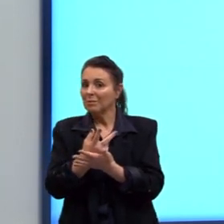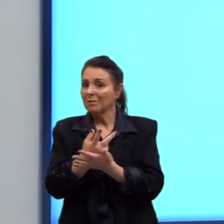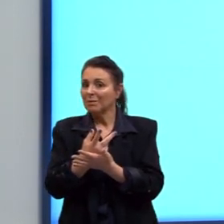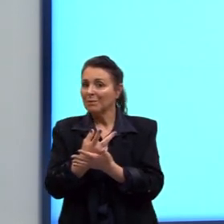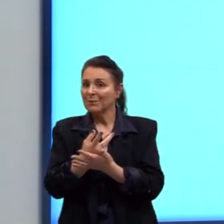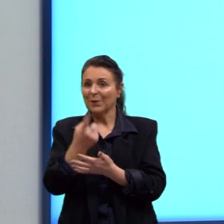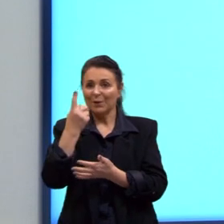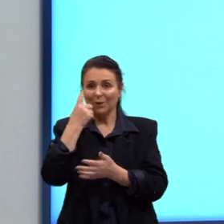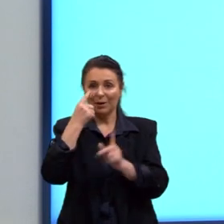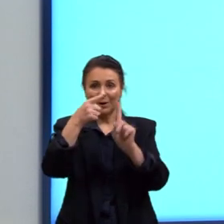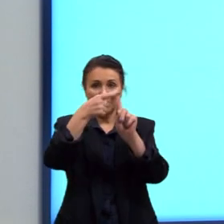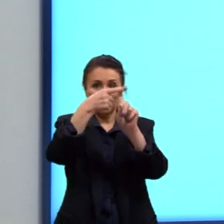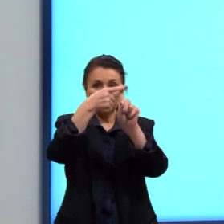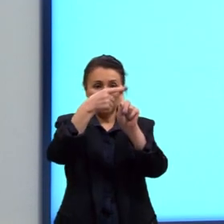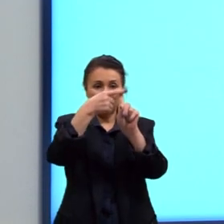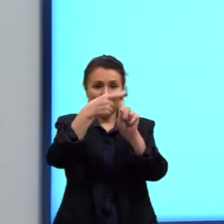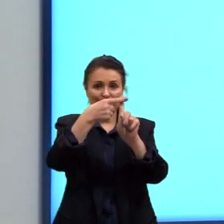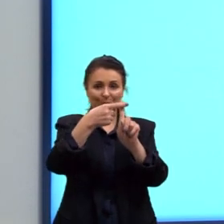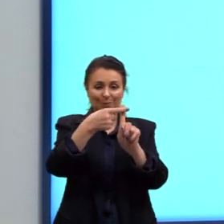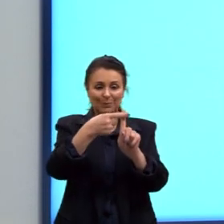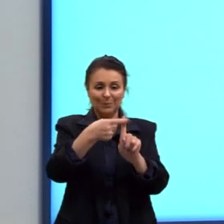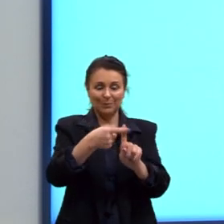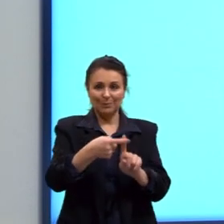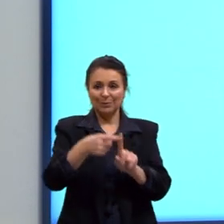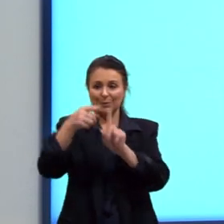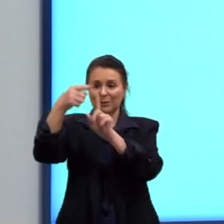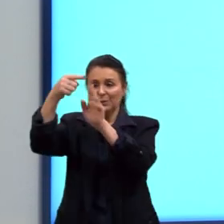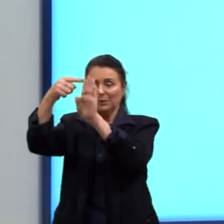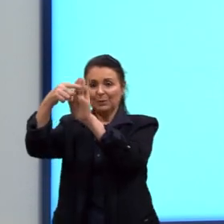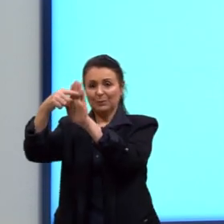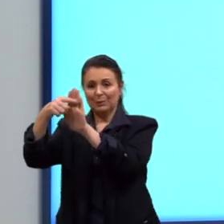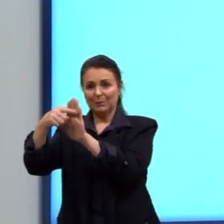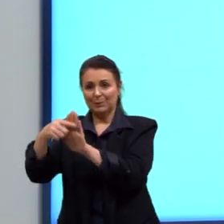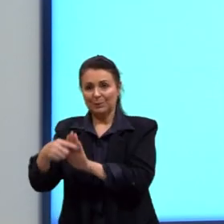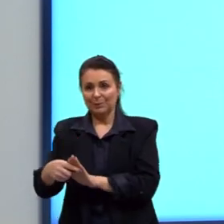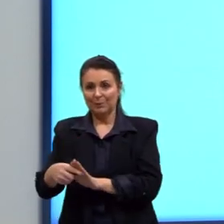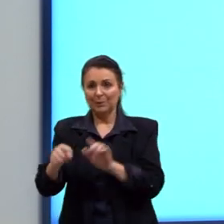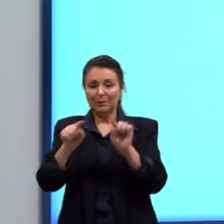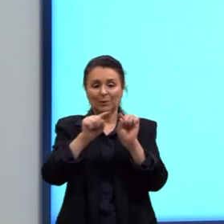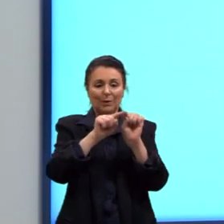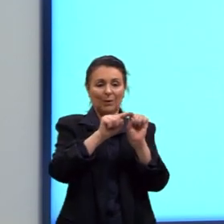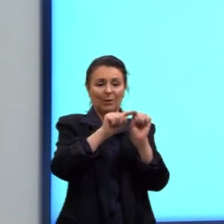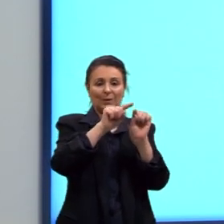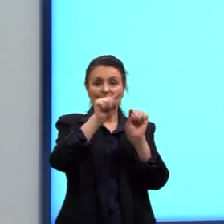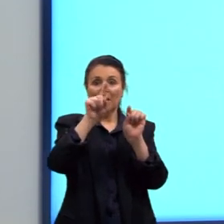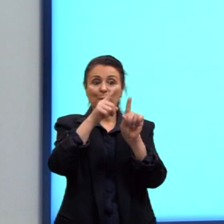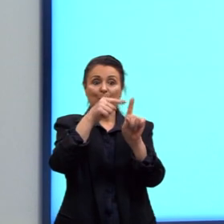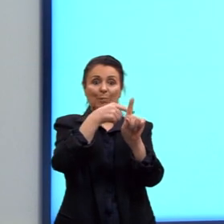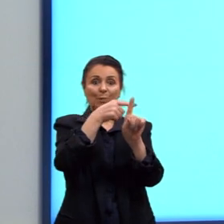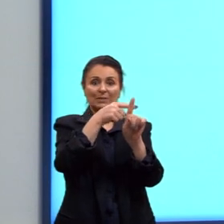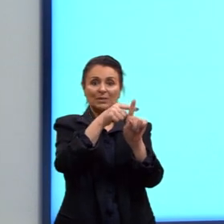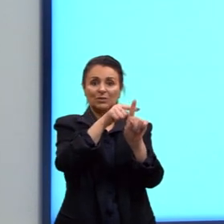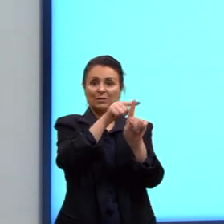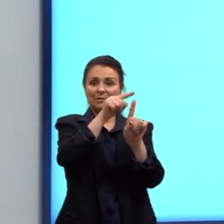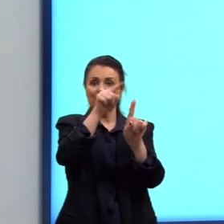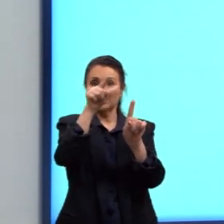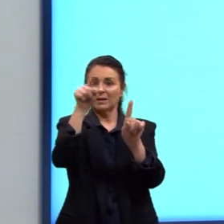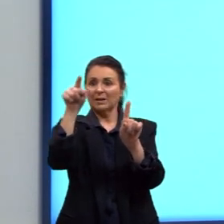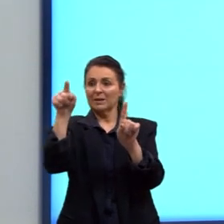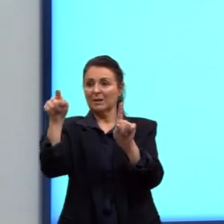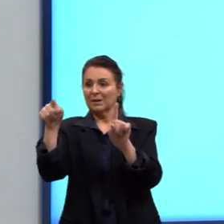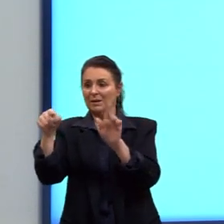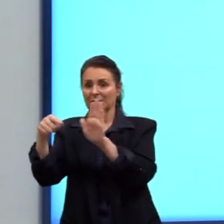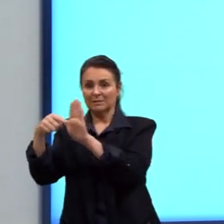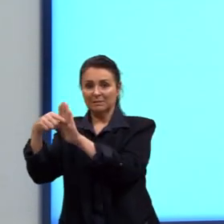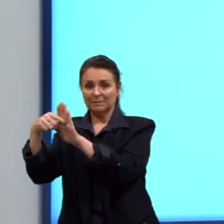Se a gente desenhar, as linhas têm que ser sempre em direção, saindo da positiva para chegar na negativa. Quando essa